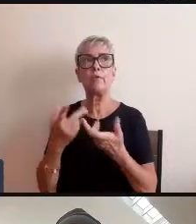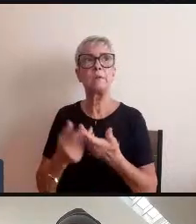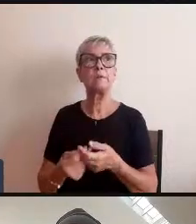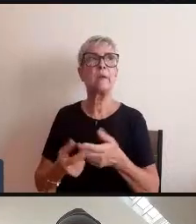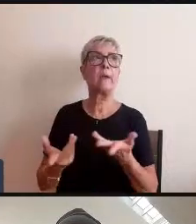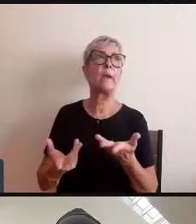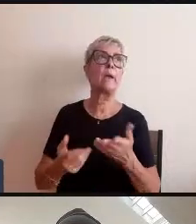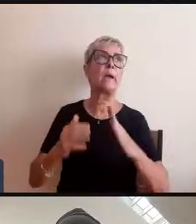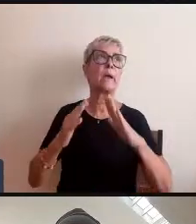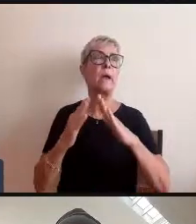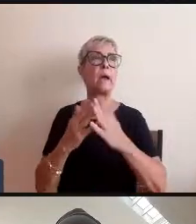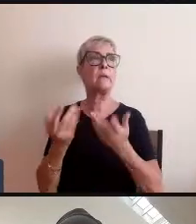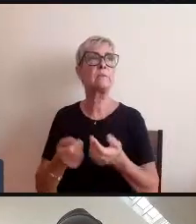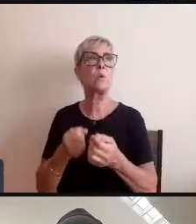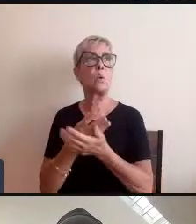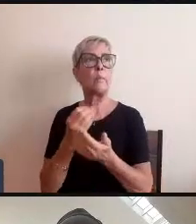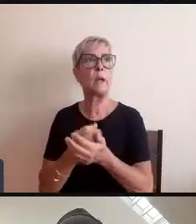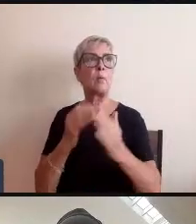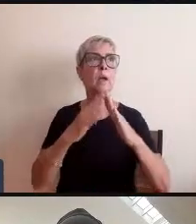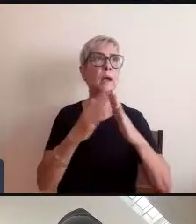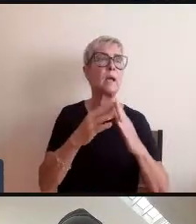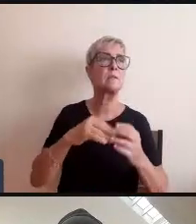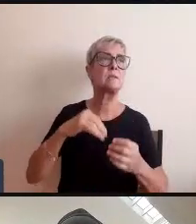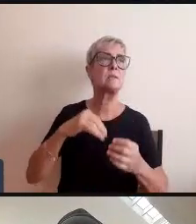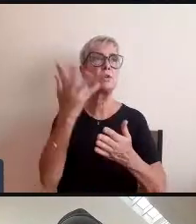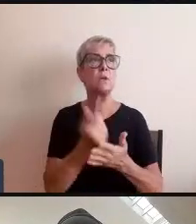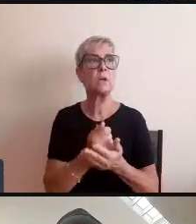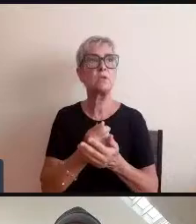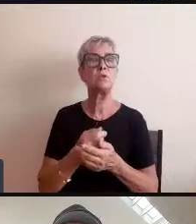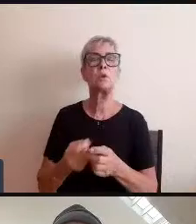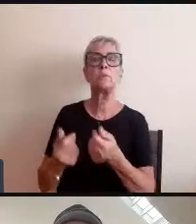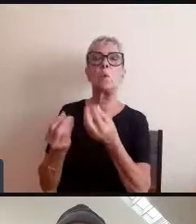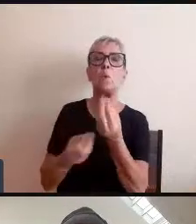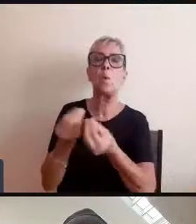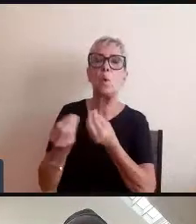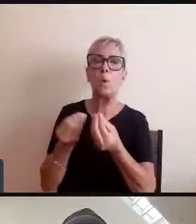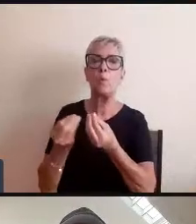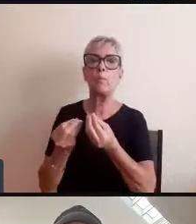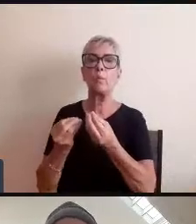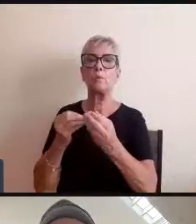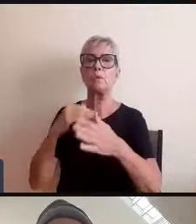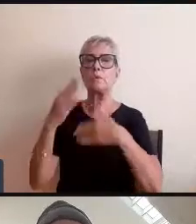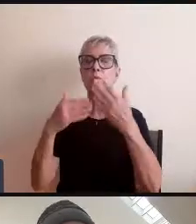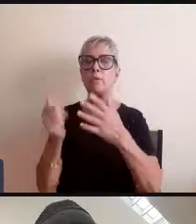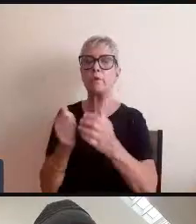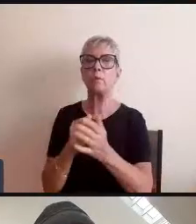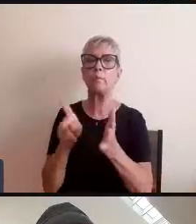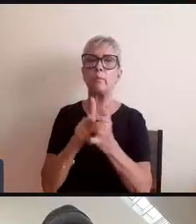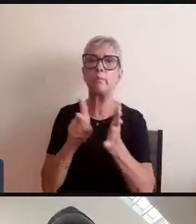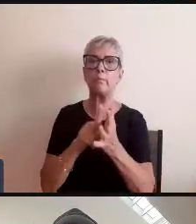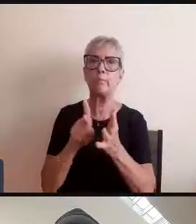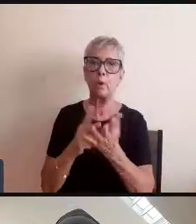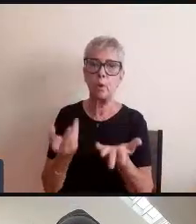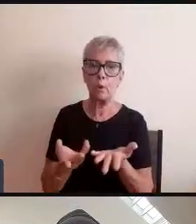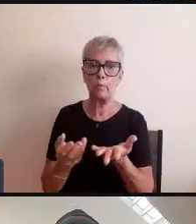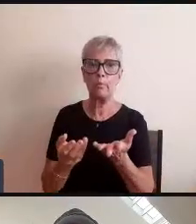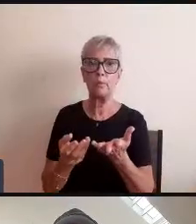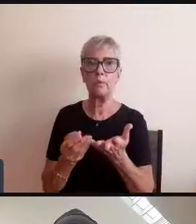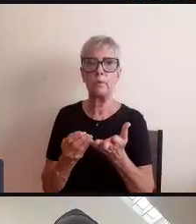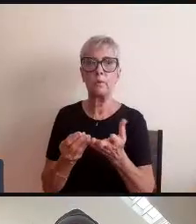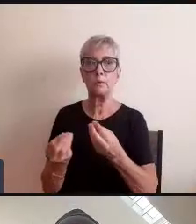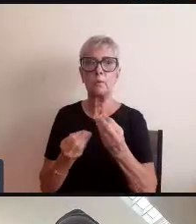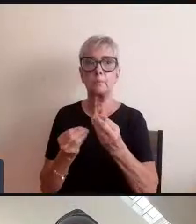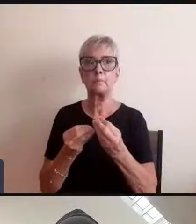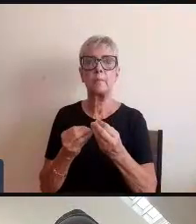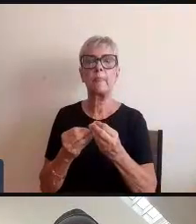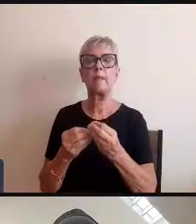arte o capital social ele vai sendo construído não só dentro do âmbito artístico atualmente com as redes sociais ainda